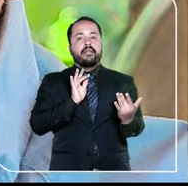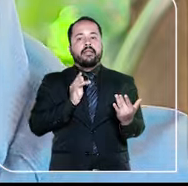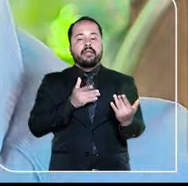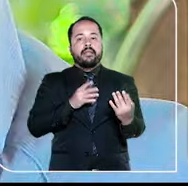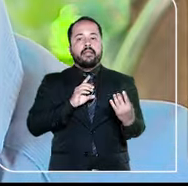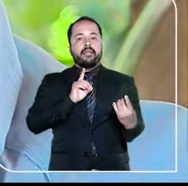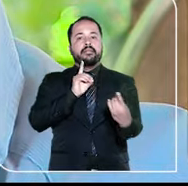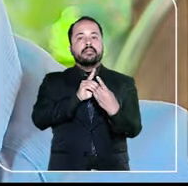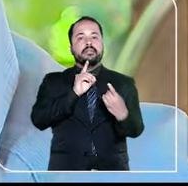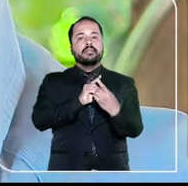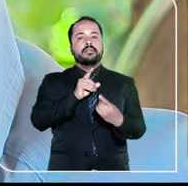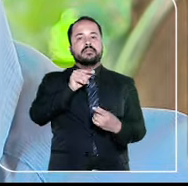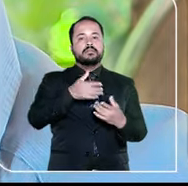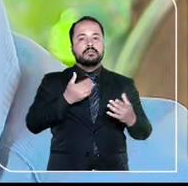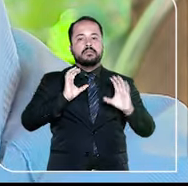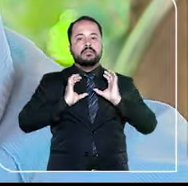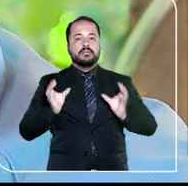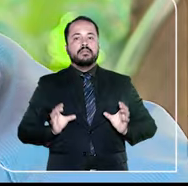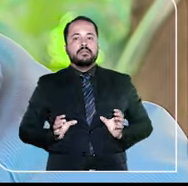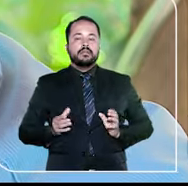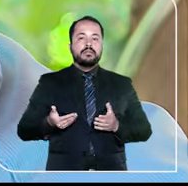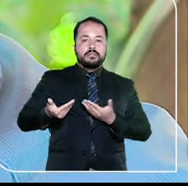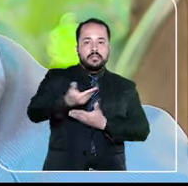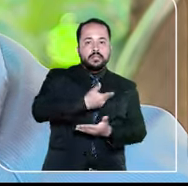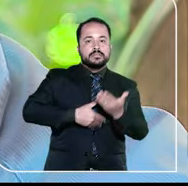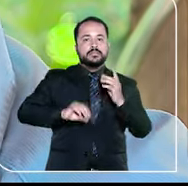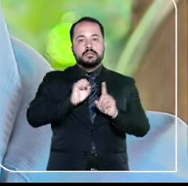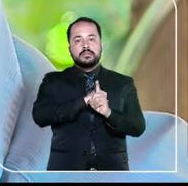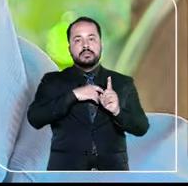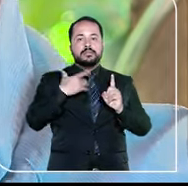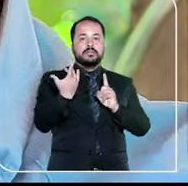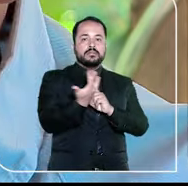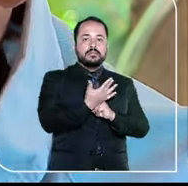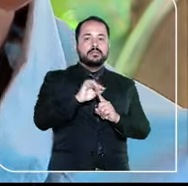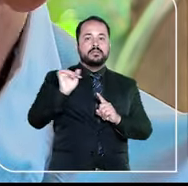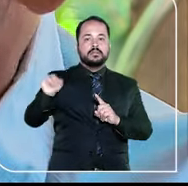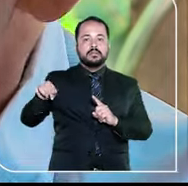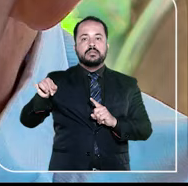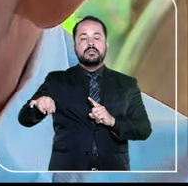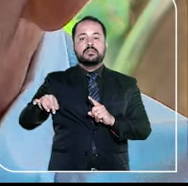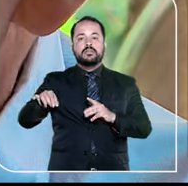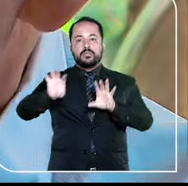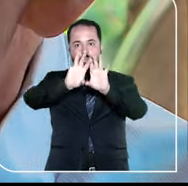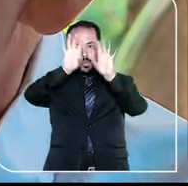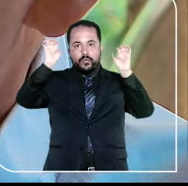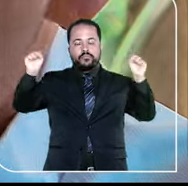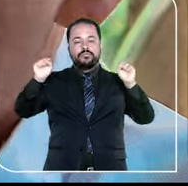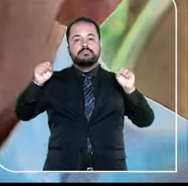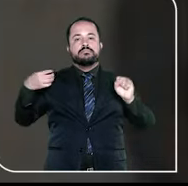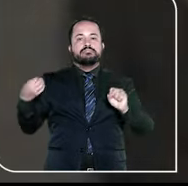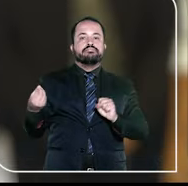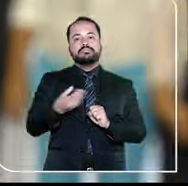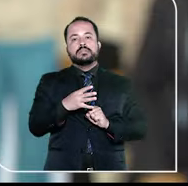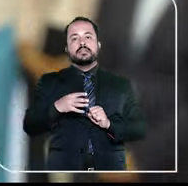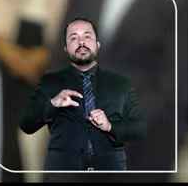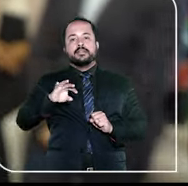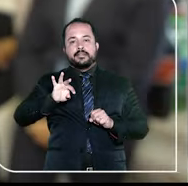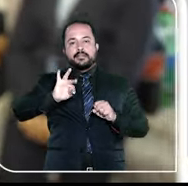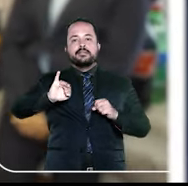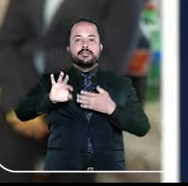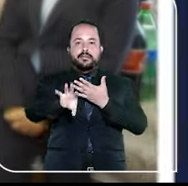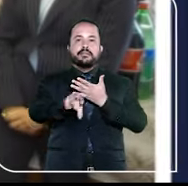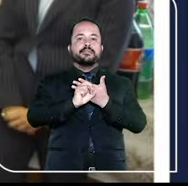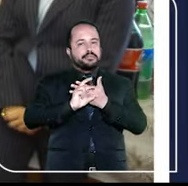objetivo era esse, era de buscar uma interação entre a sociedade e aquele prestador de serviço, que é o novo tribunal. Então, a